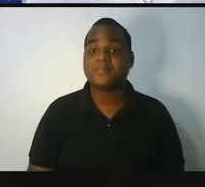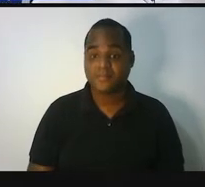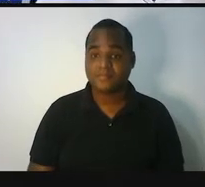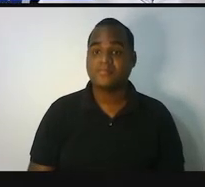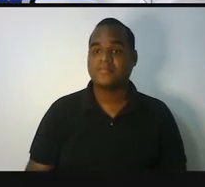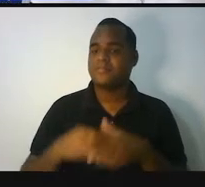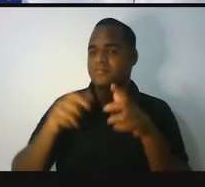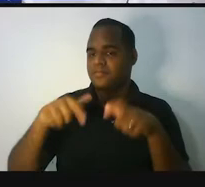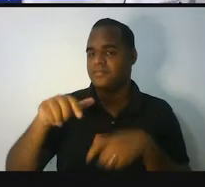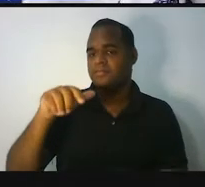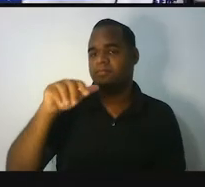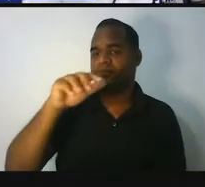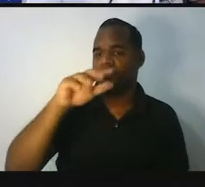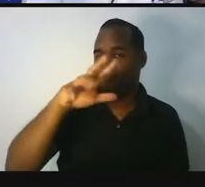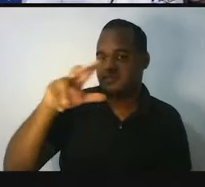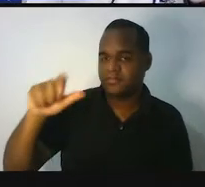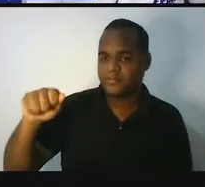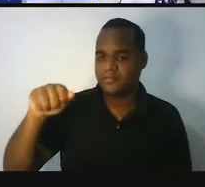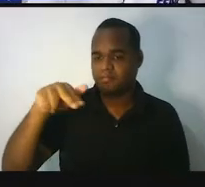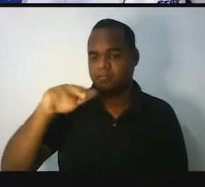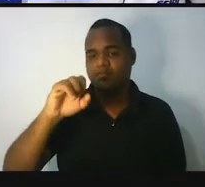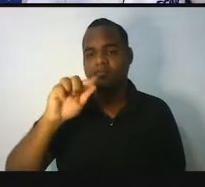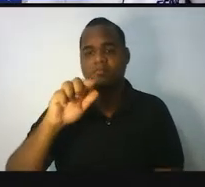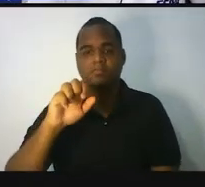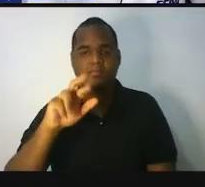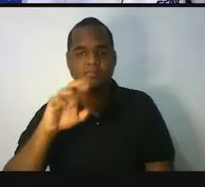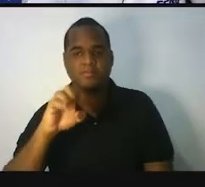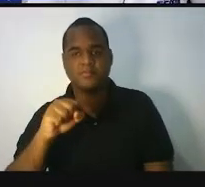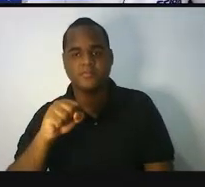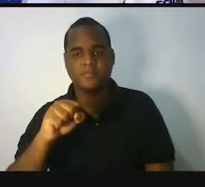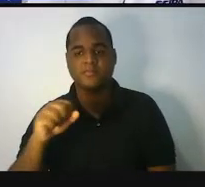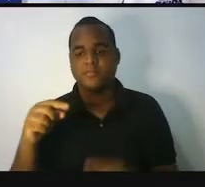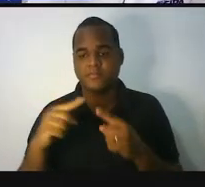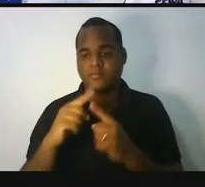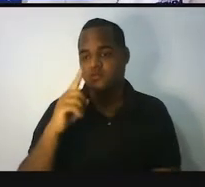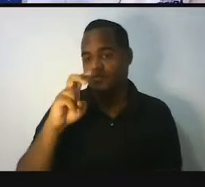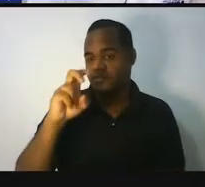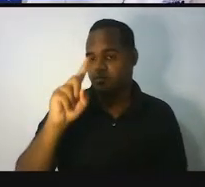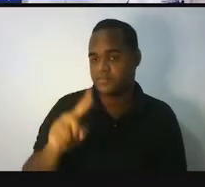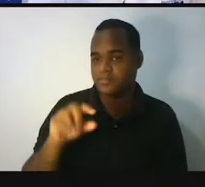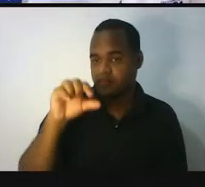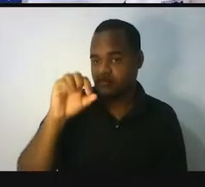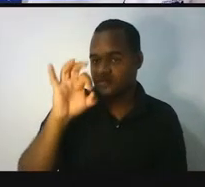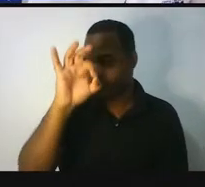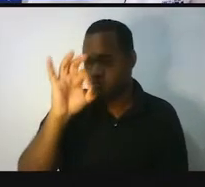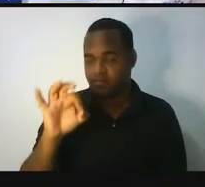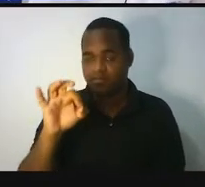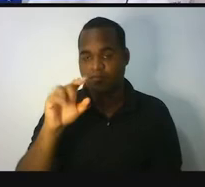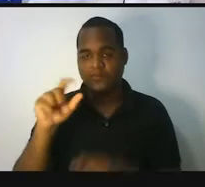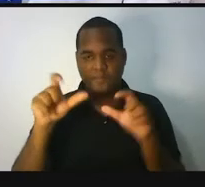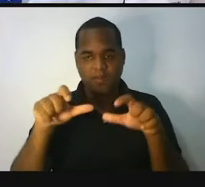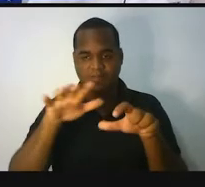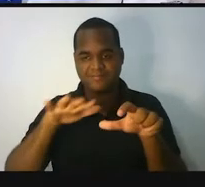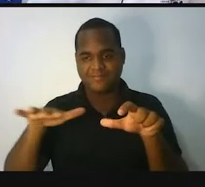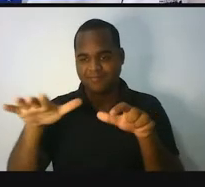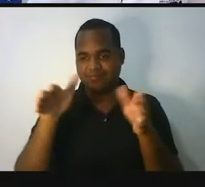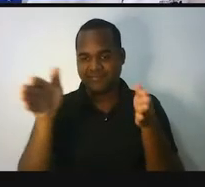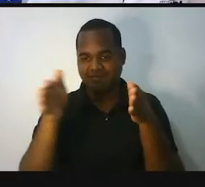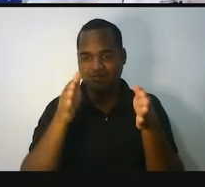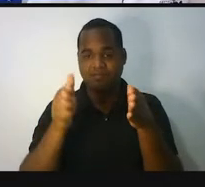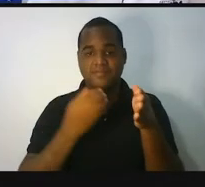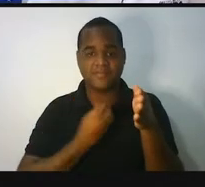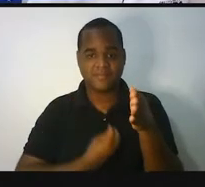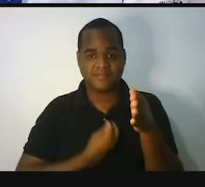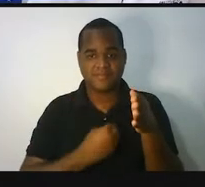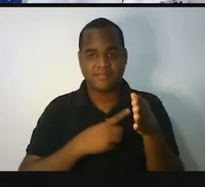Nigéria, os 15,9% da população total da África naquele período, que